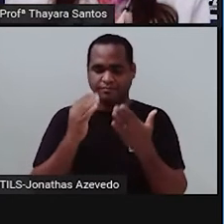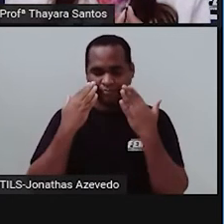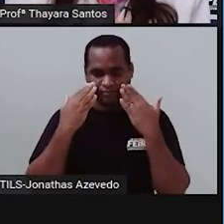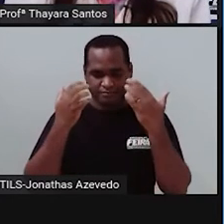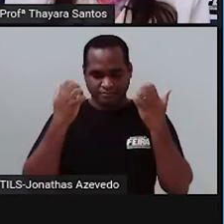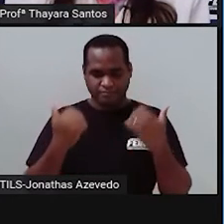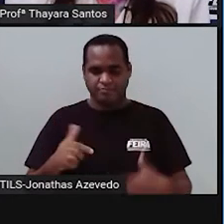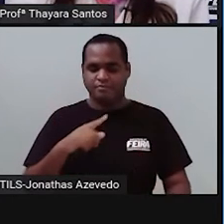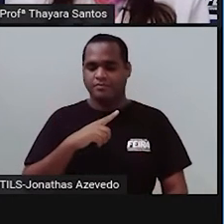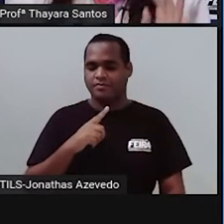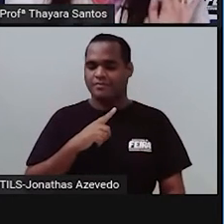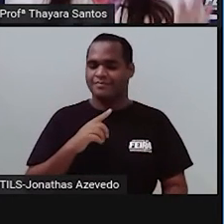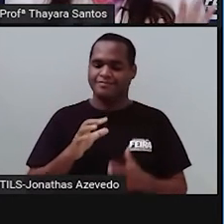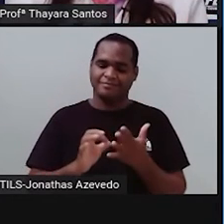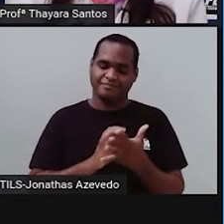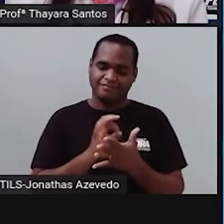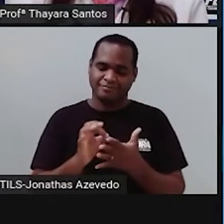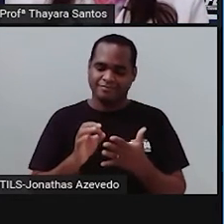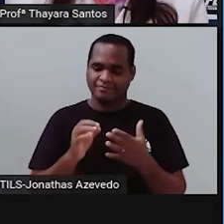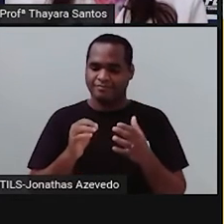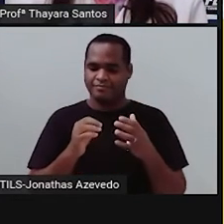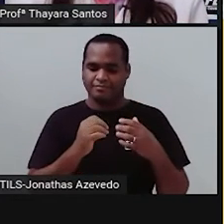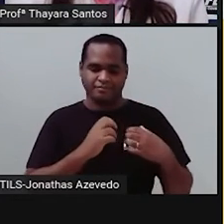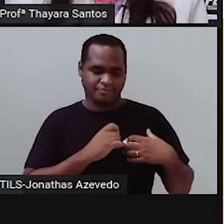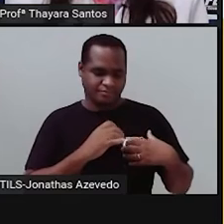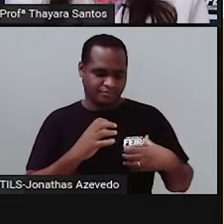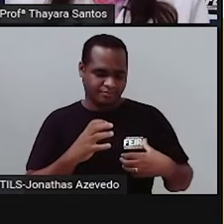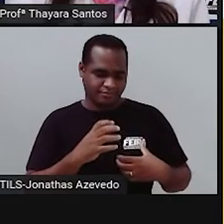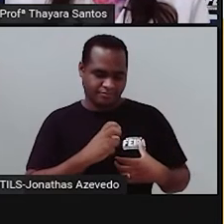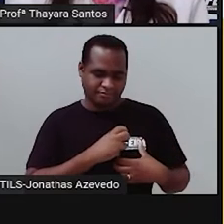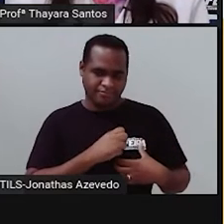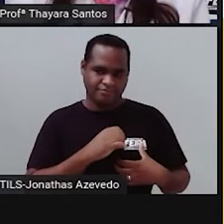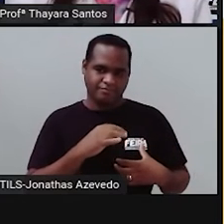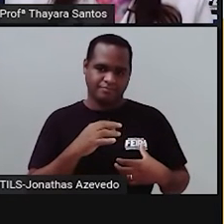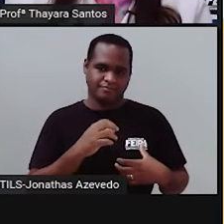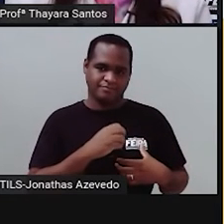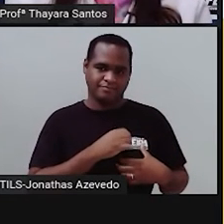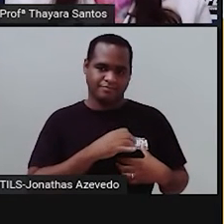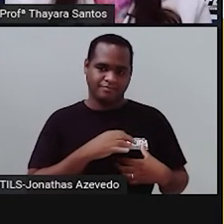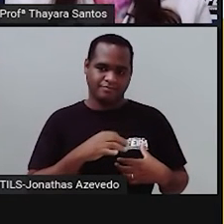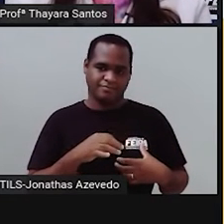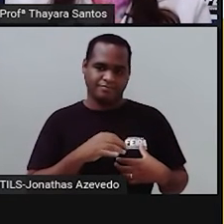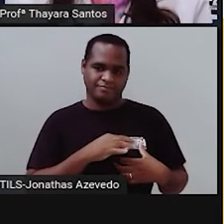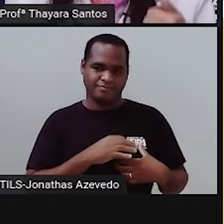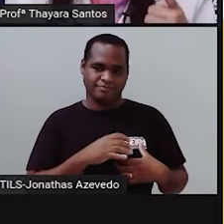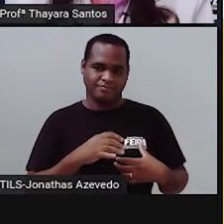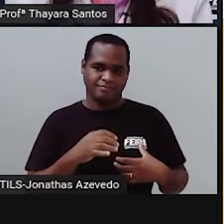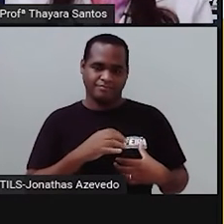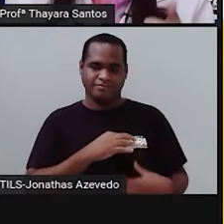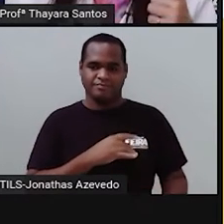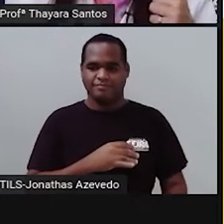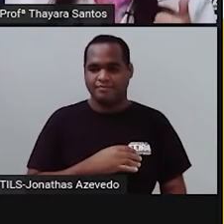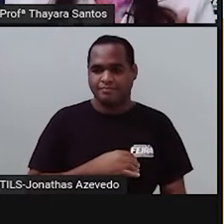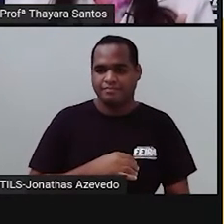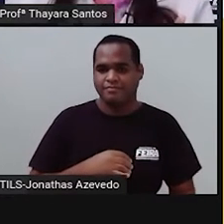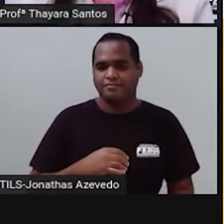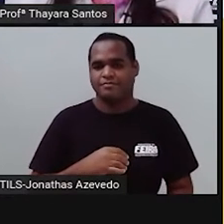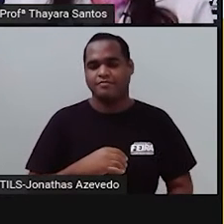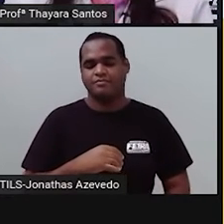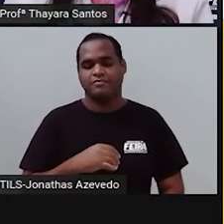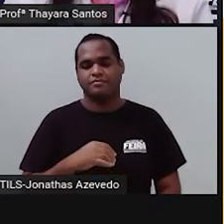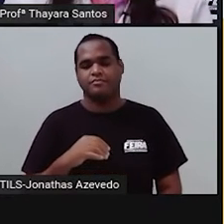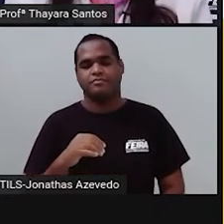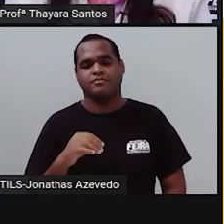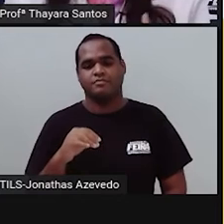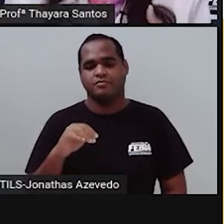também com o tipo de contração. A gente vai ver agora. Por exemplo, o tecido muscular estriado esquelético,